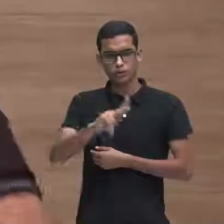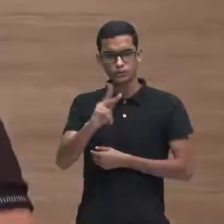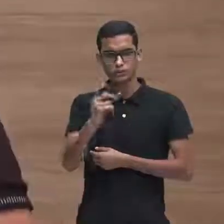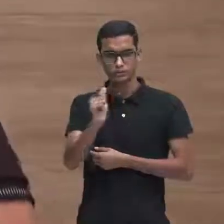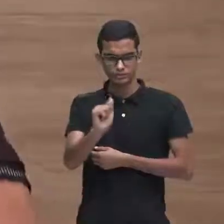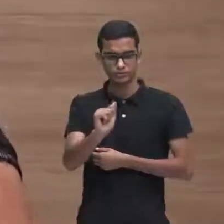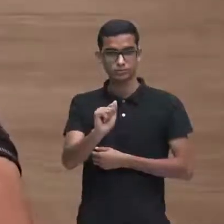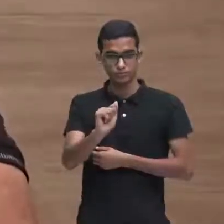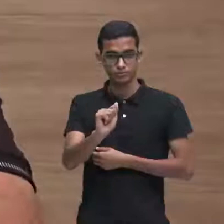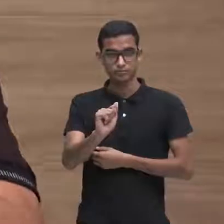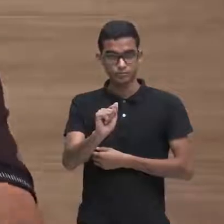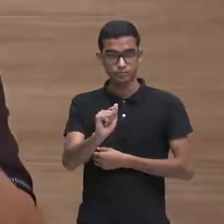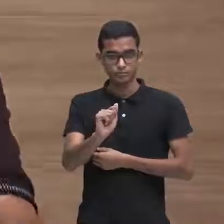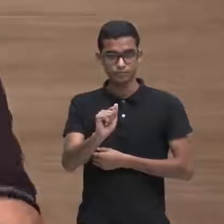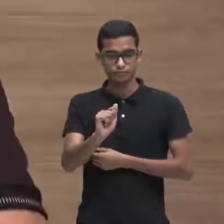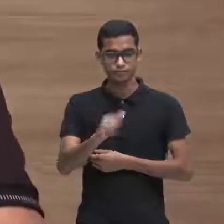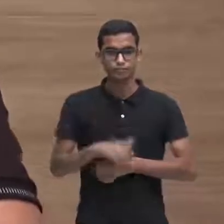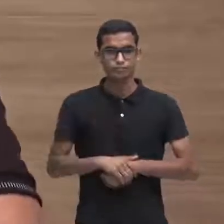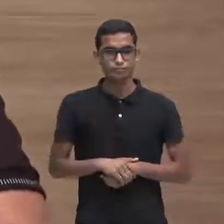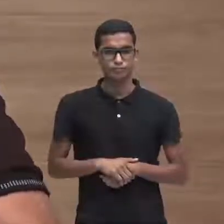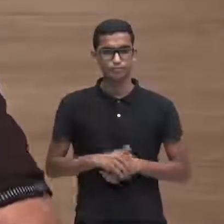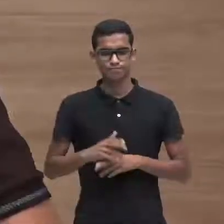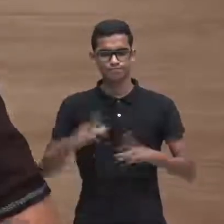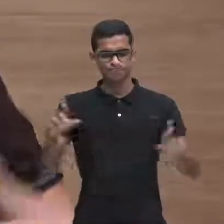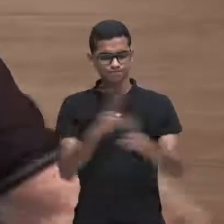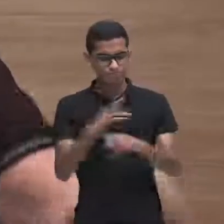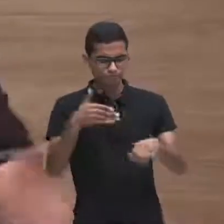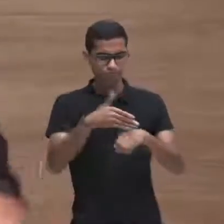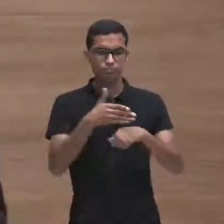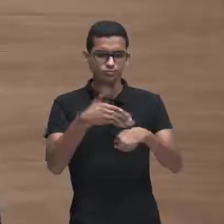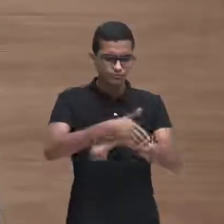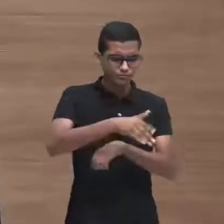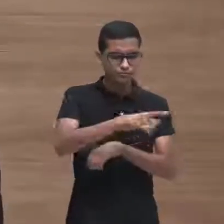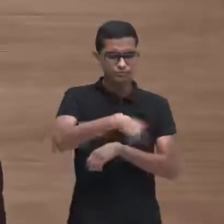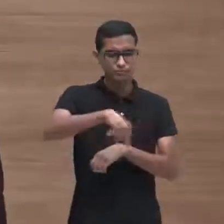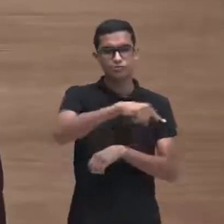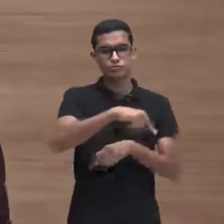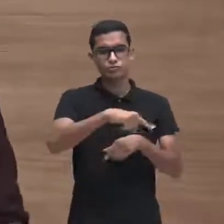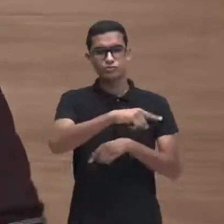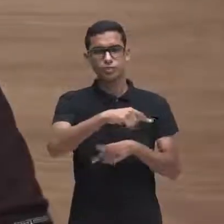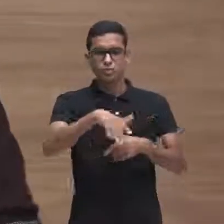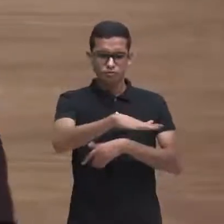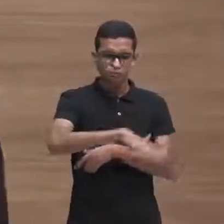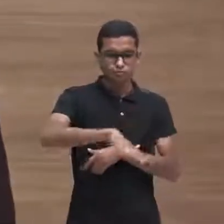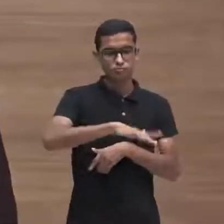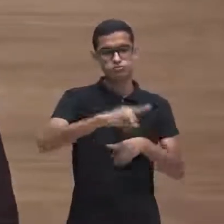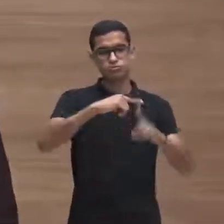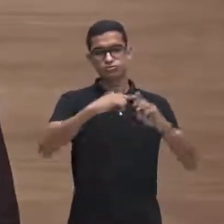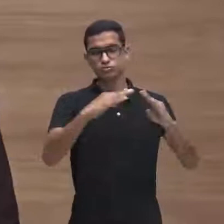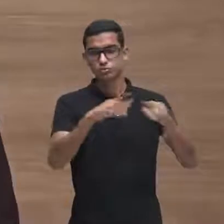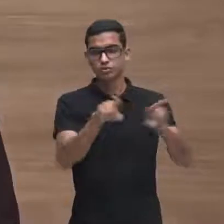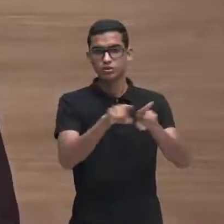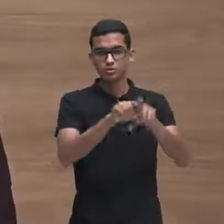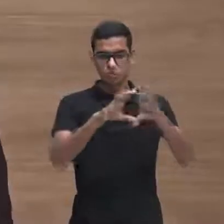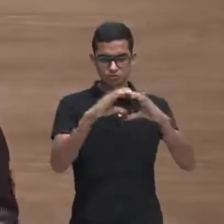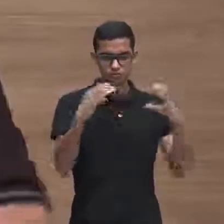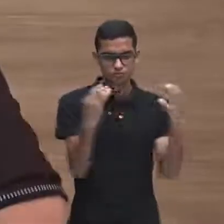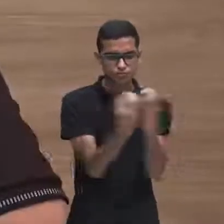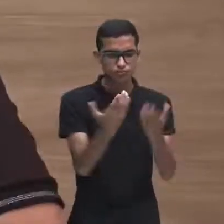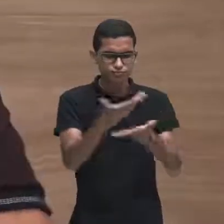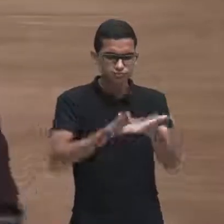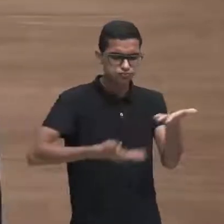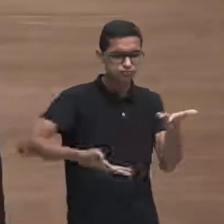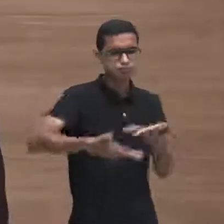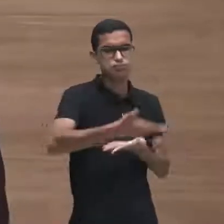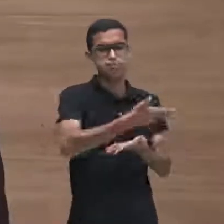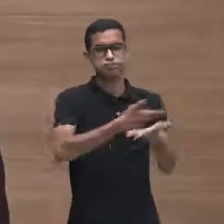relação com as pessoas dentro da igreja, com a comunidade de uma forma geral, auxiliou muito Paulo a